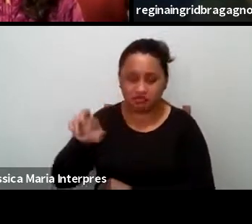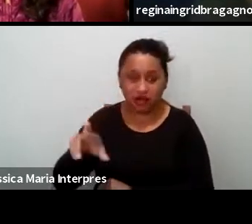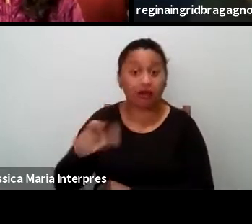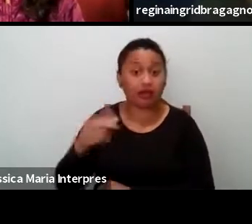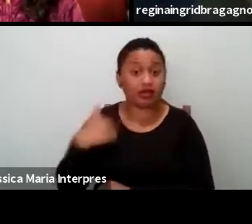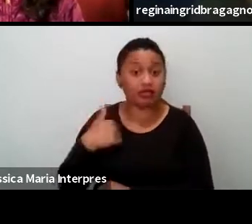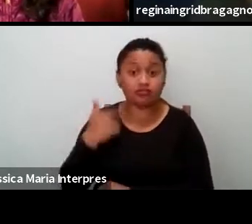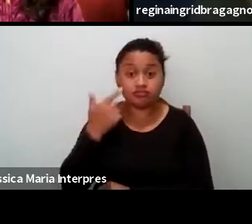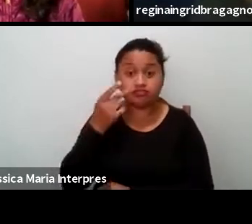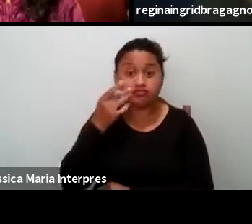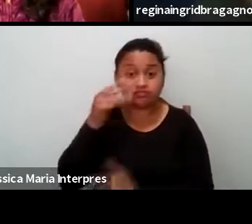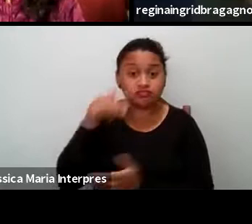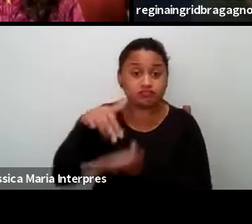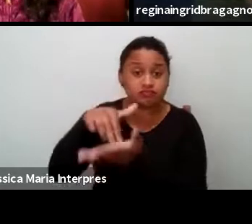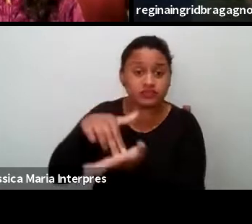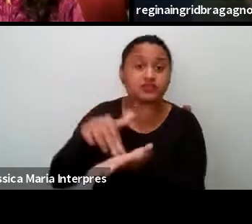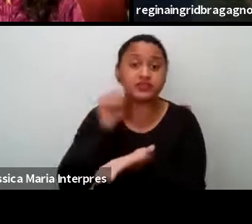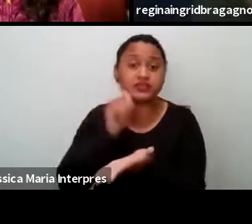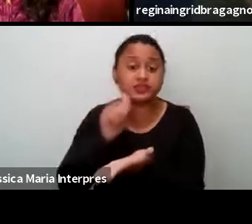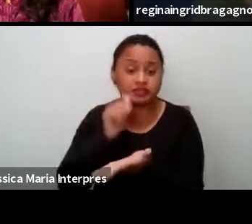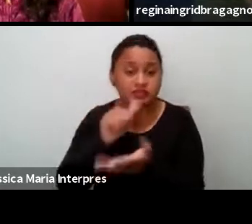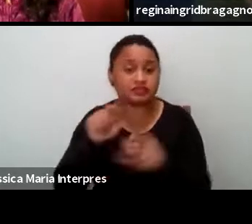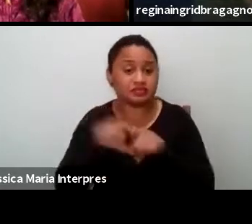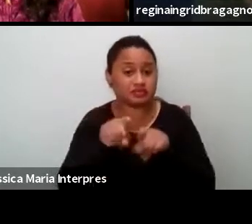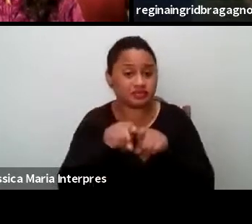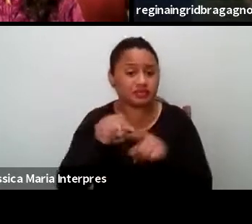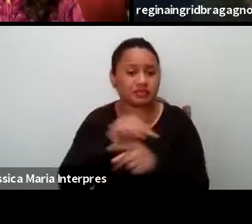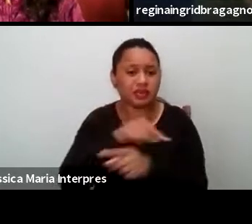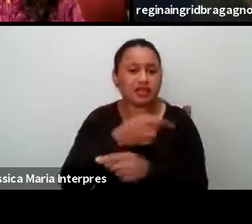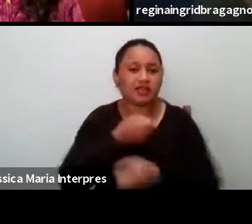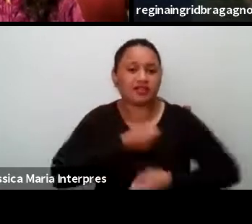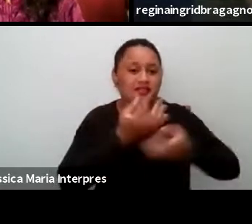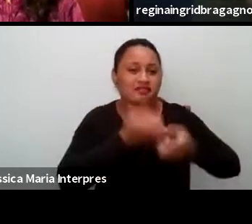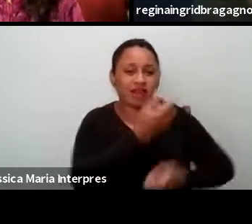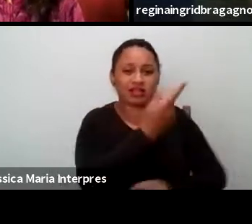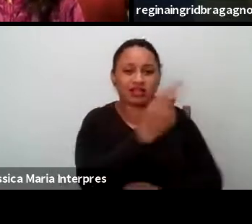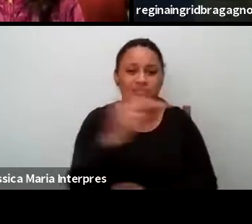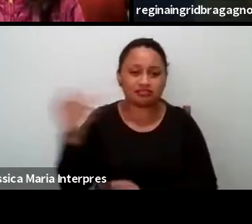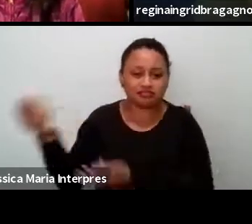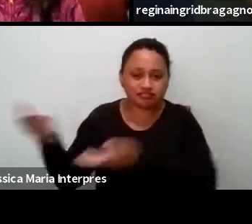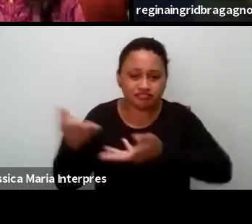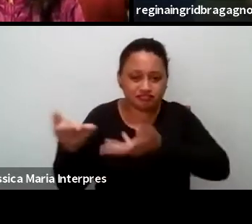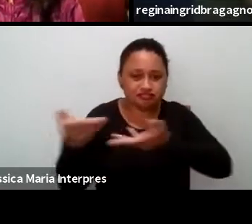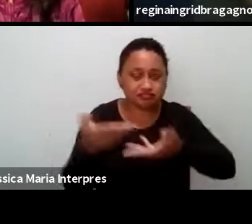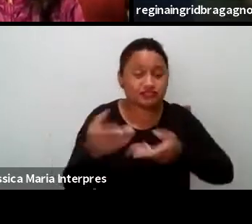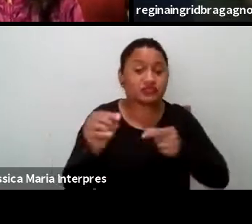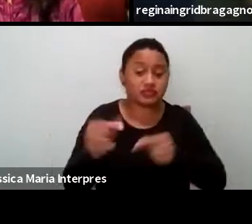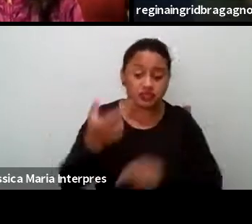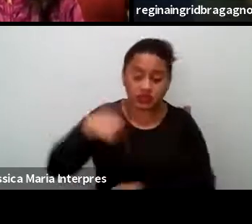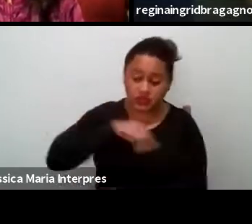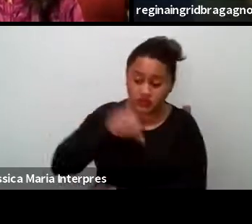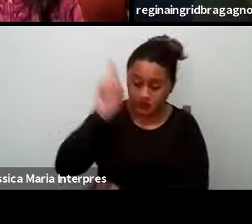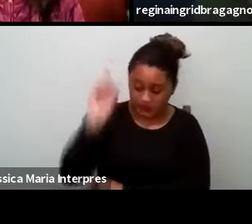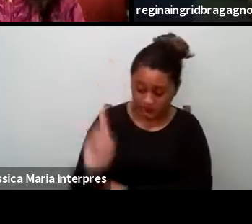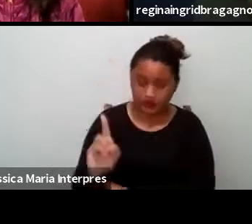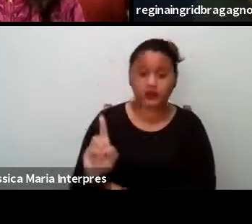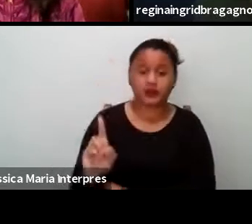feminina, juntando com essa fala da Silvia e da Regina, de que os nossos direitos estão sendo